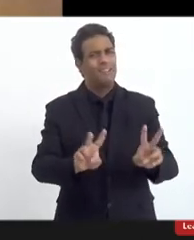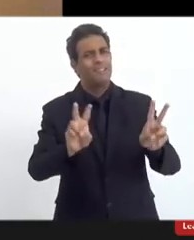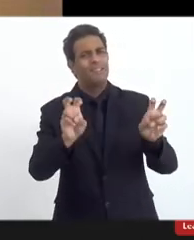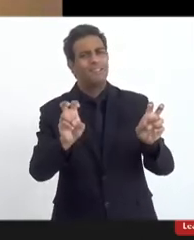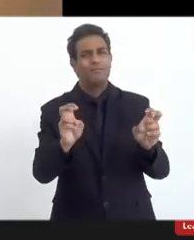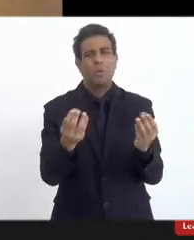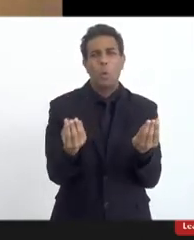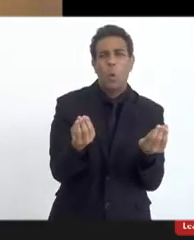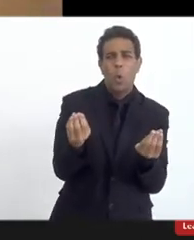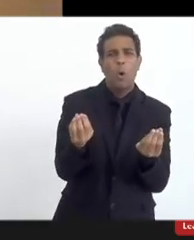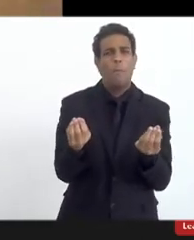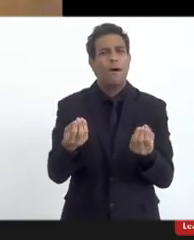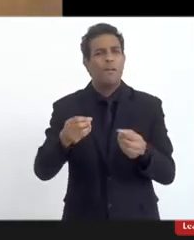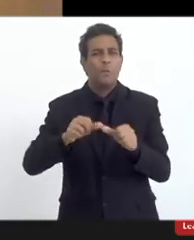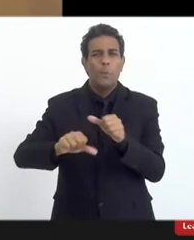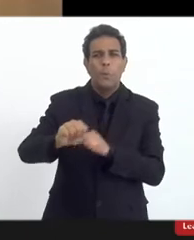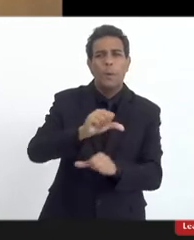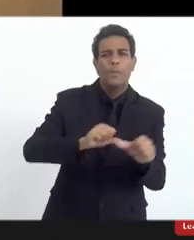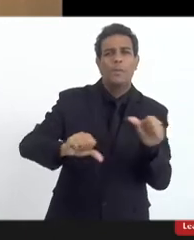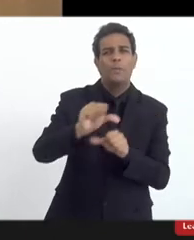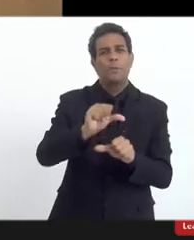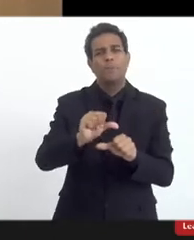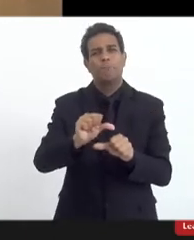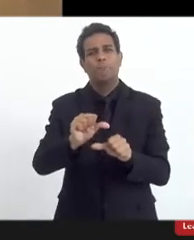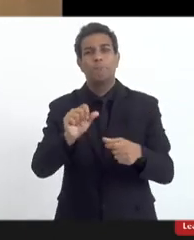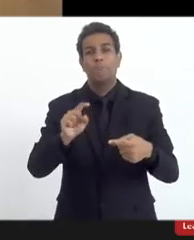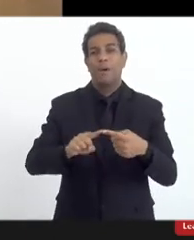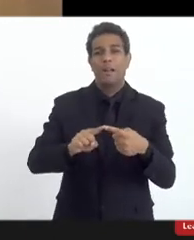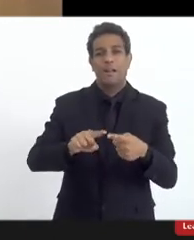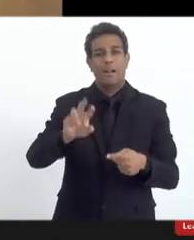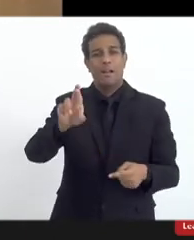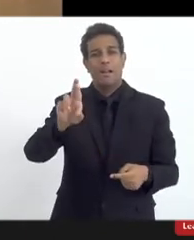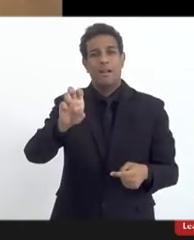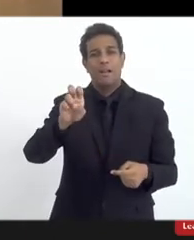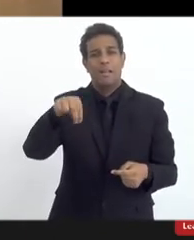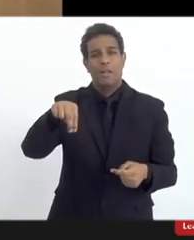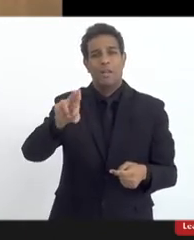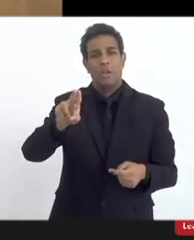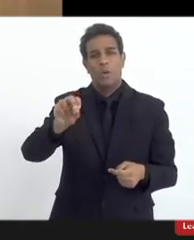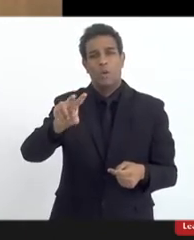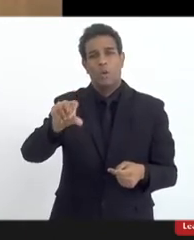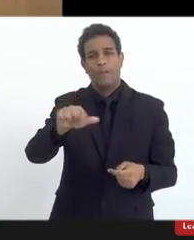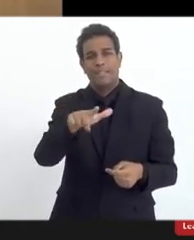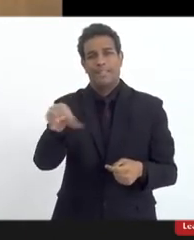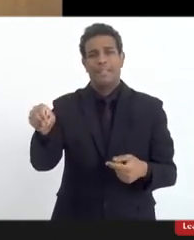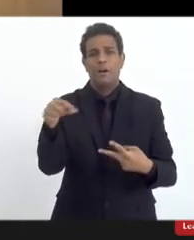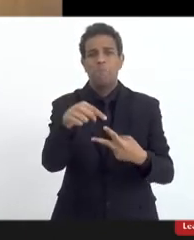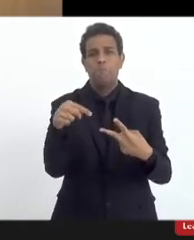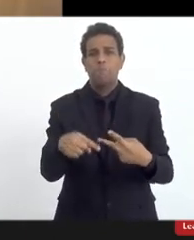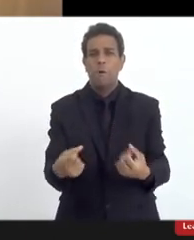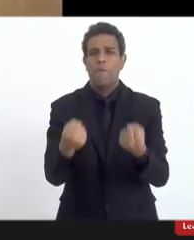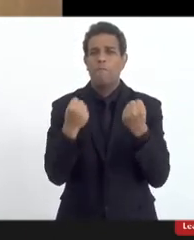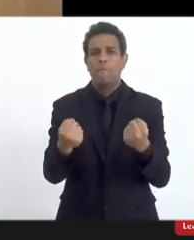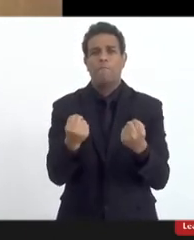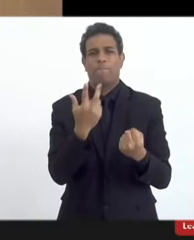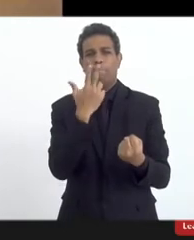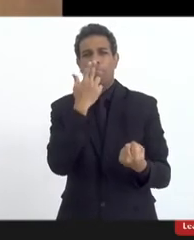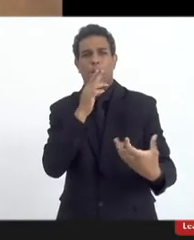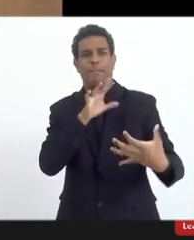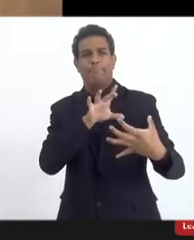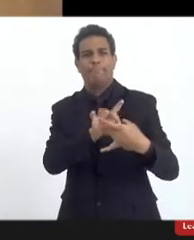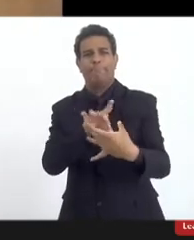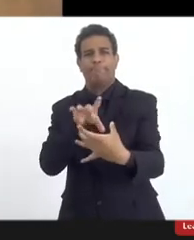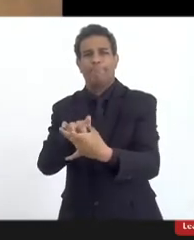realizar uma renovação. Outra palavra muito importante, renovação. Mas a proximidade,